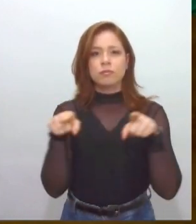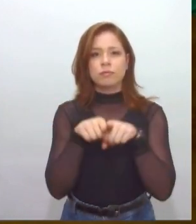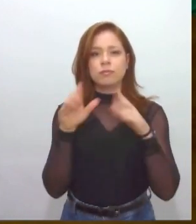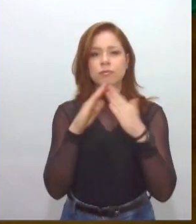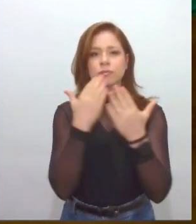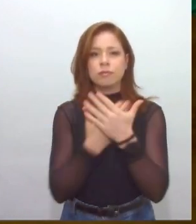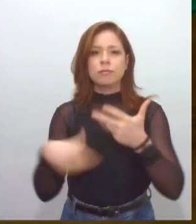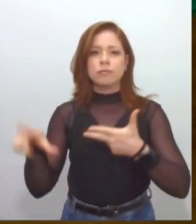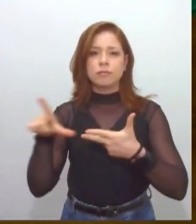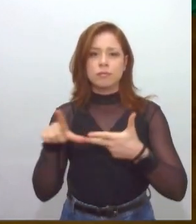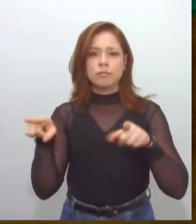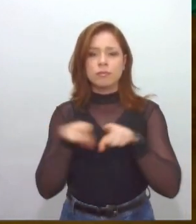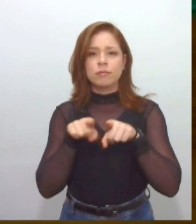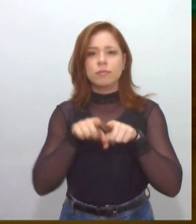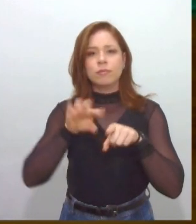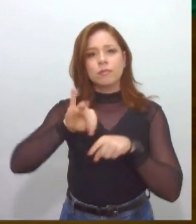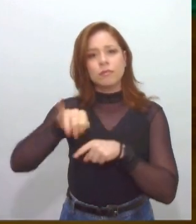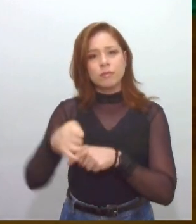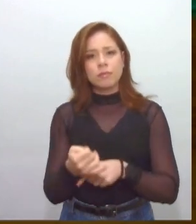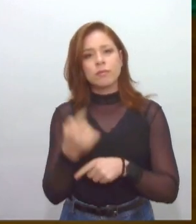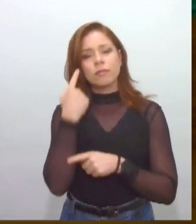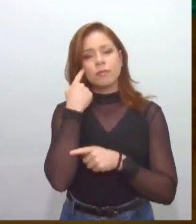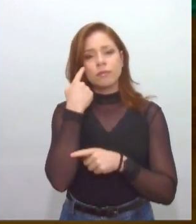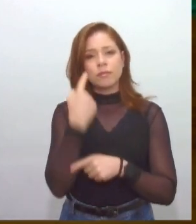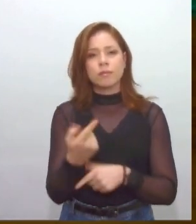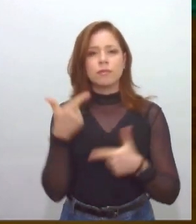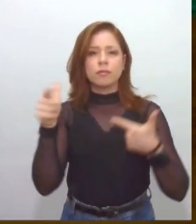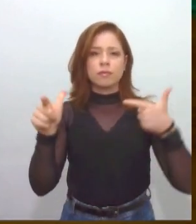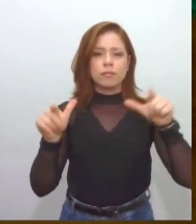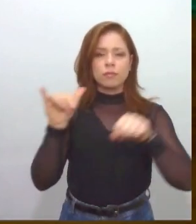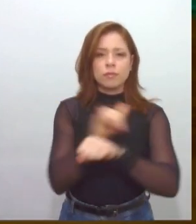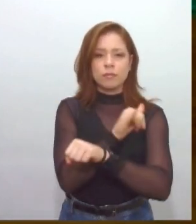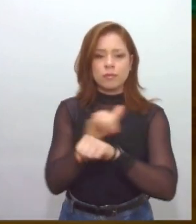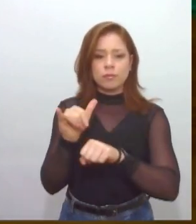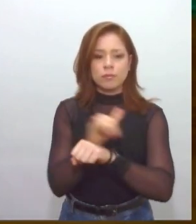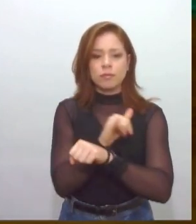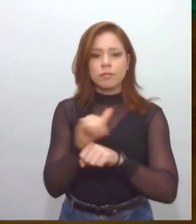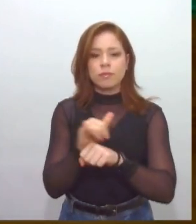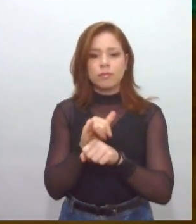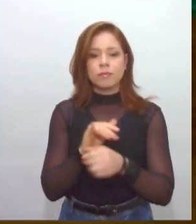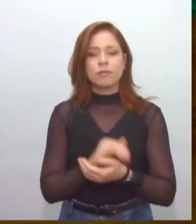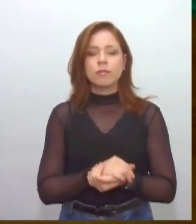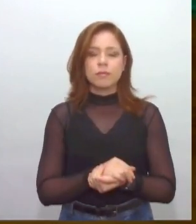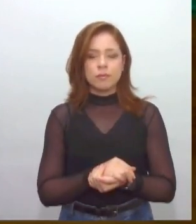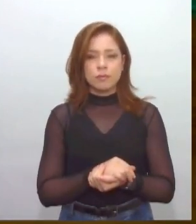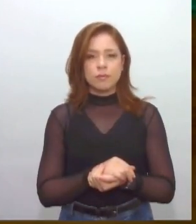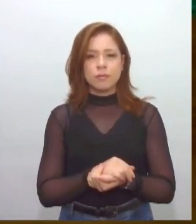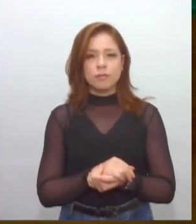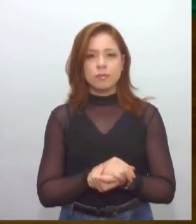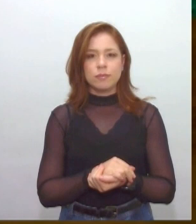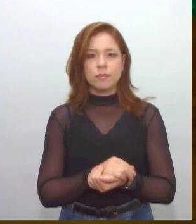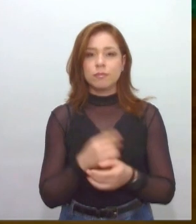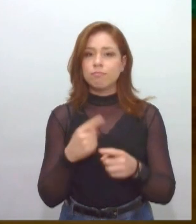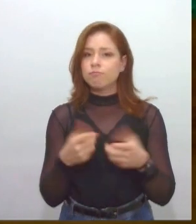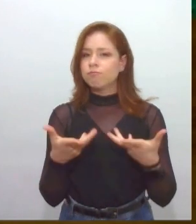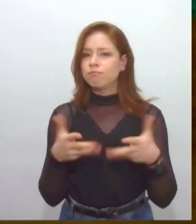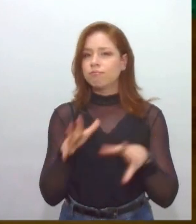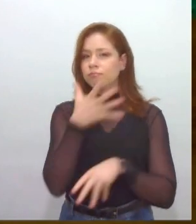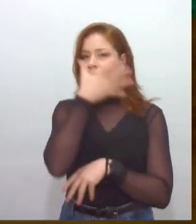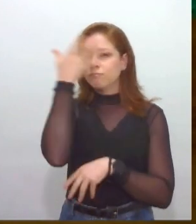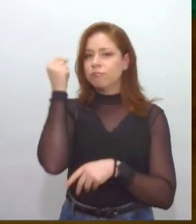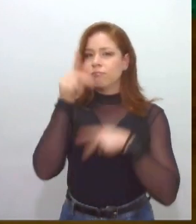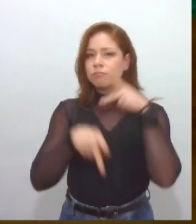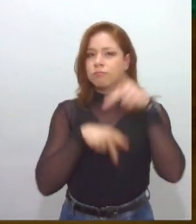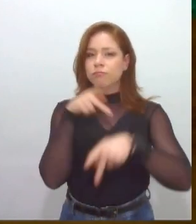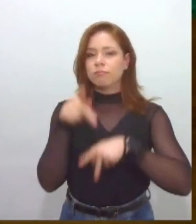Justiça, através do Memorial, para não se deixar no esquecimento do povo, essas